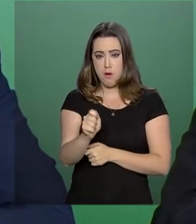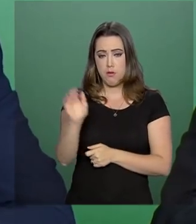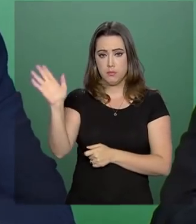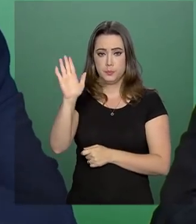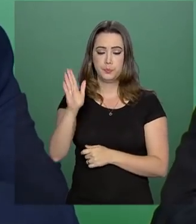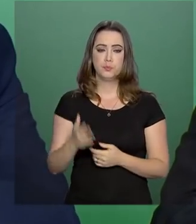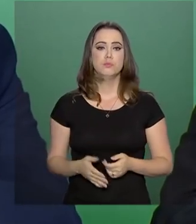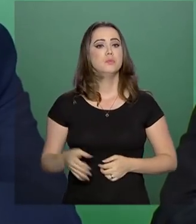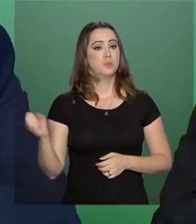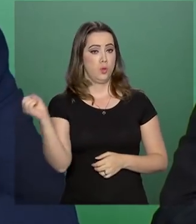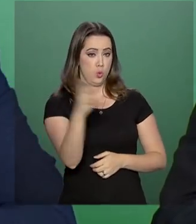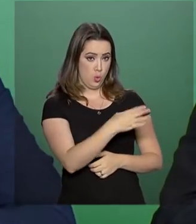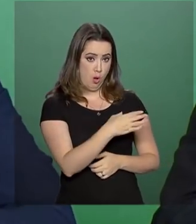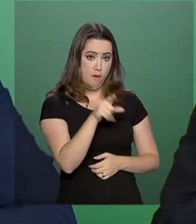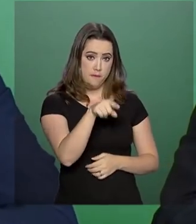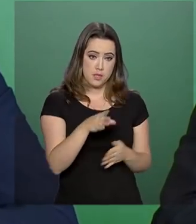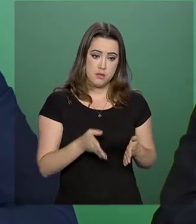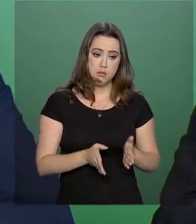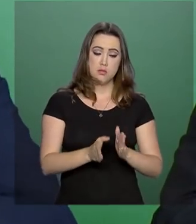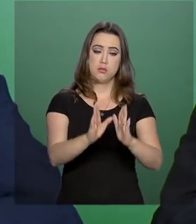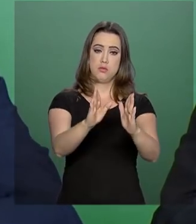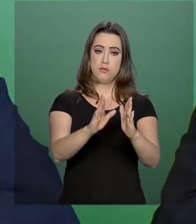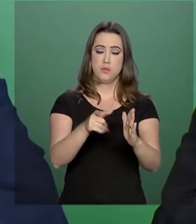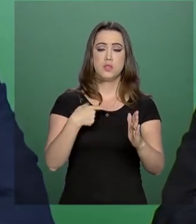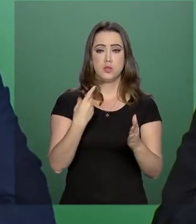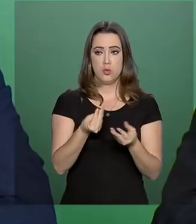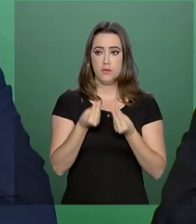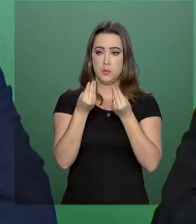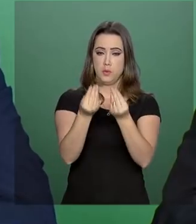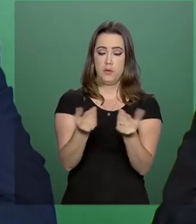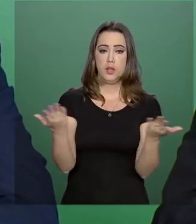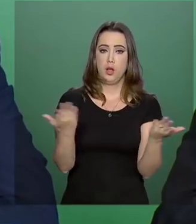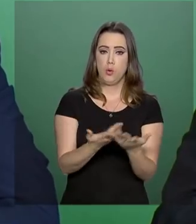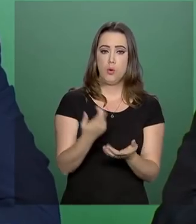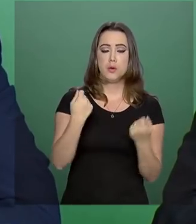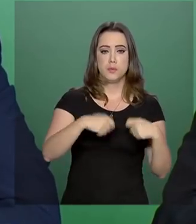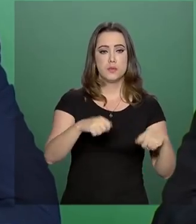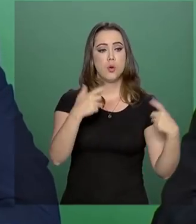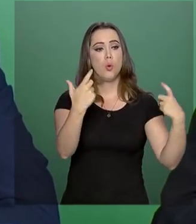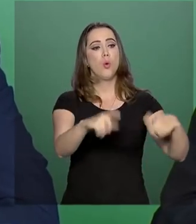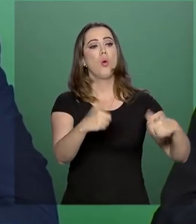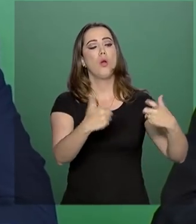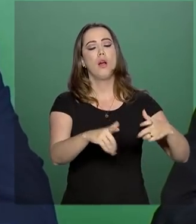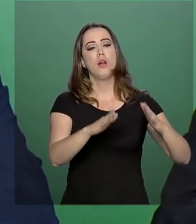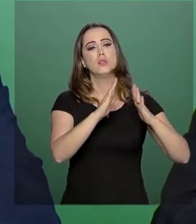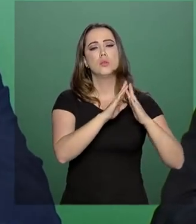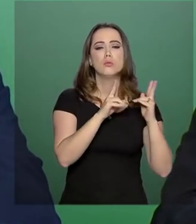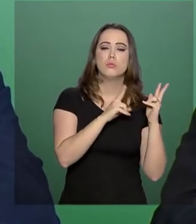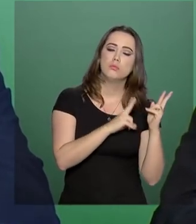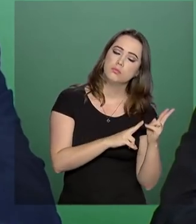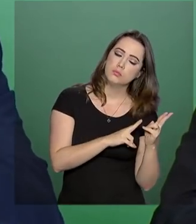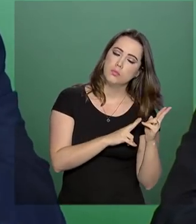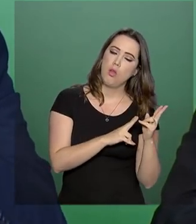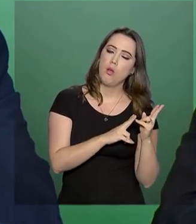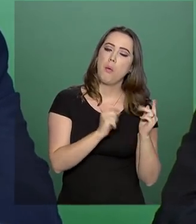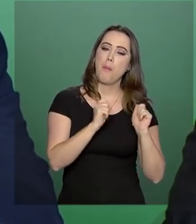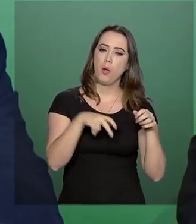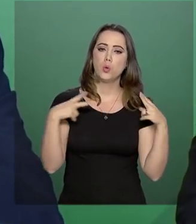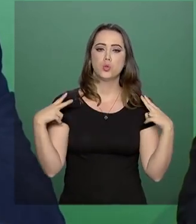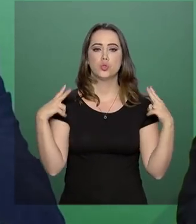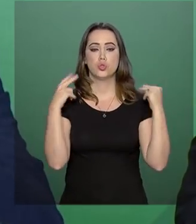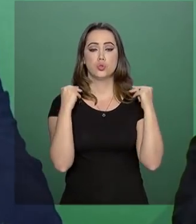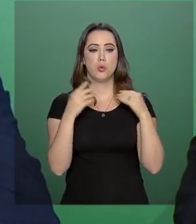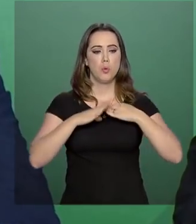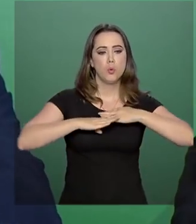soltar a partir de agora, e serão muitas, nós vamos prever esses postos de parada obrigatórios. Então, um local, uma